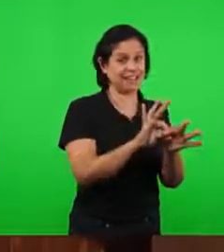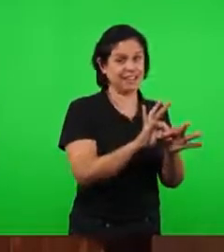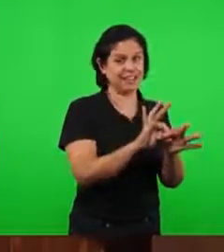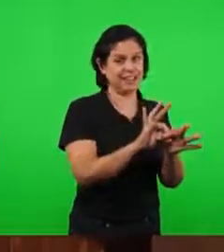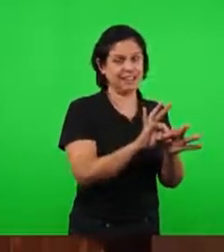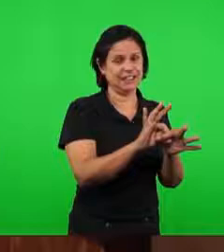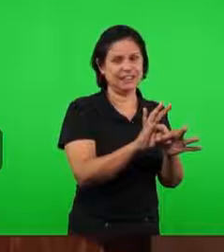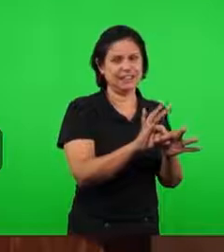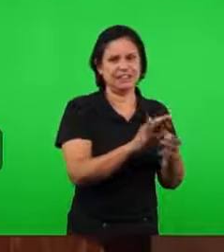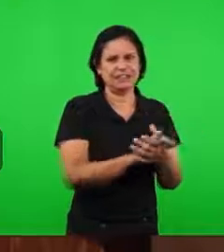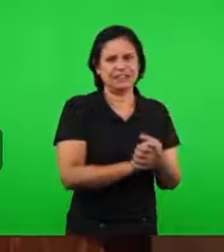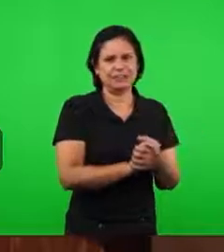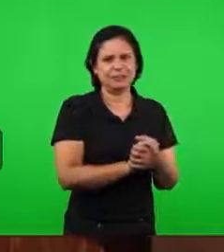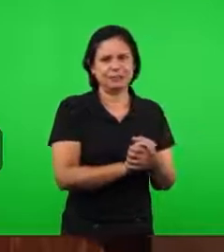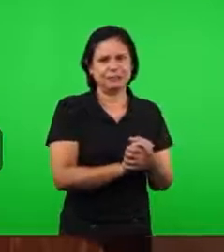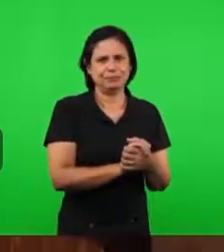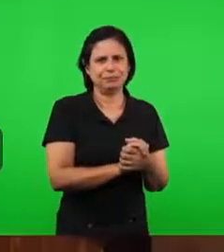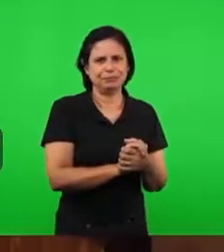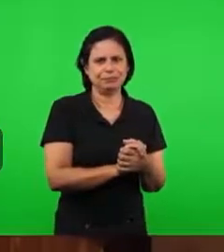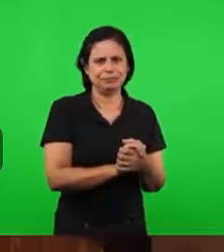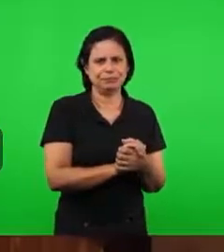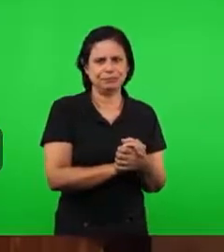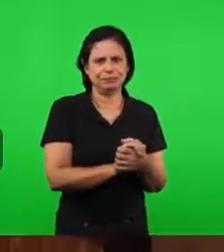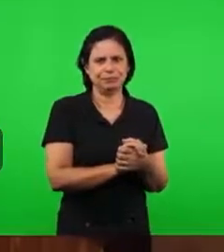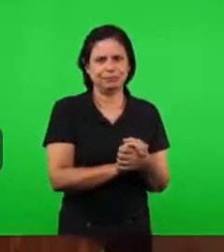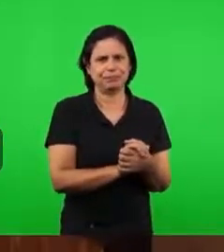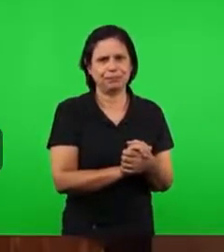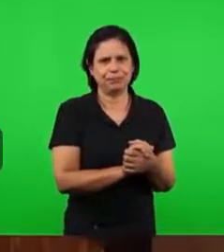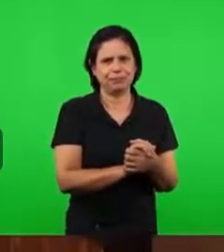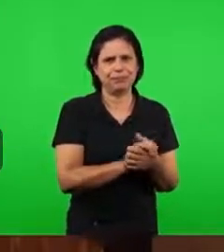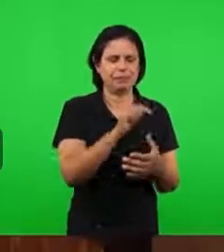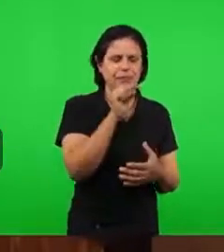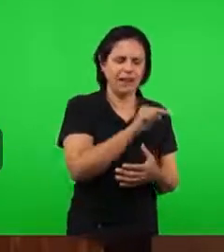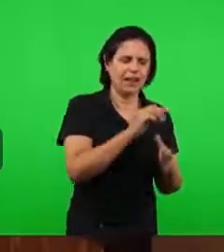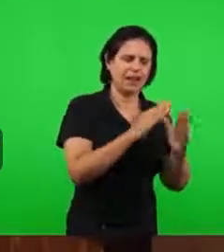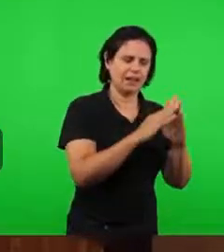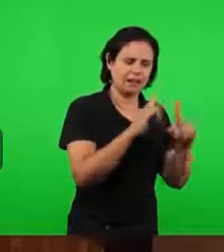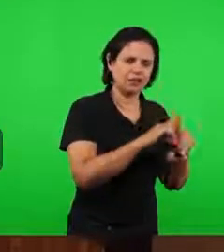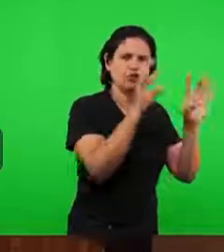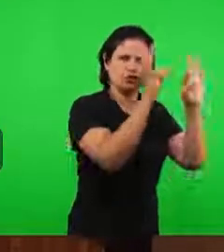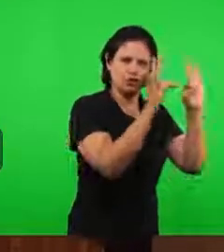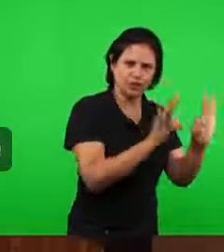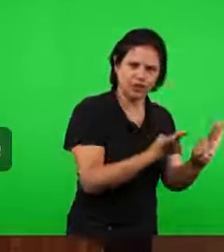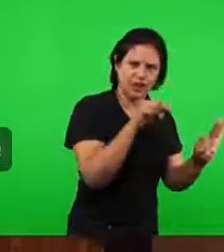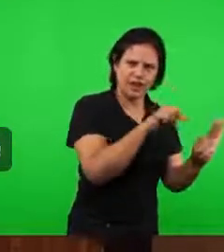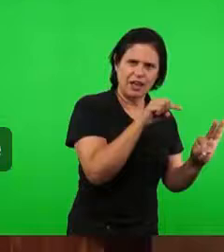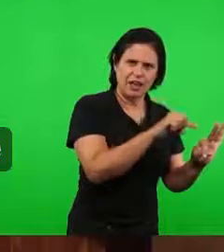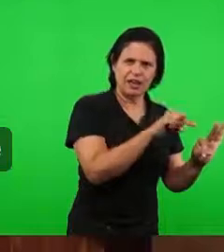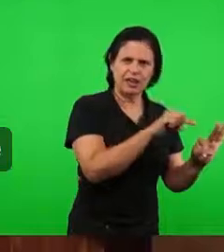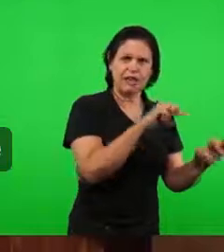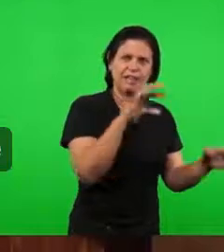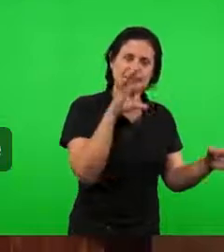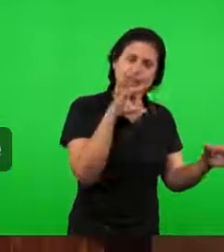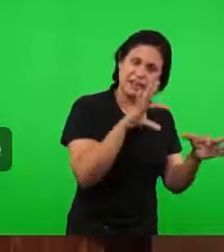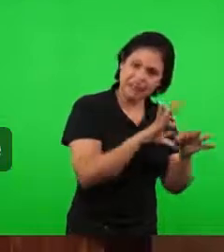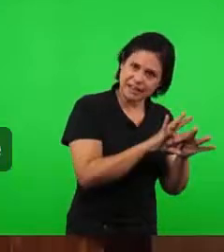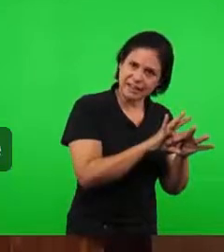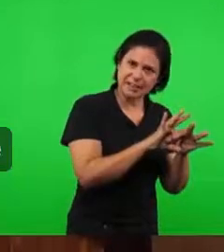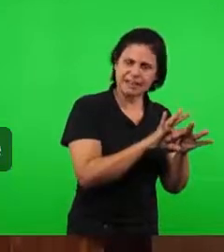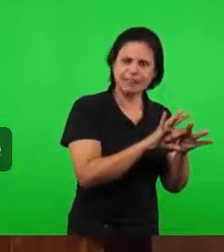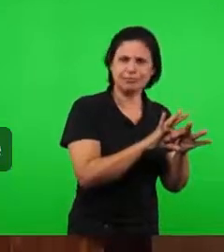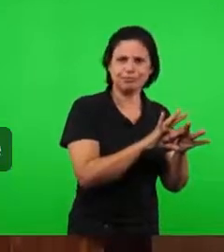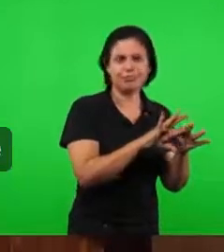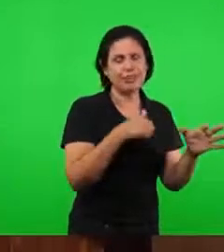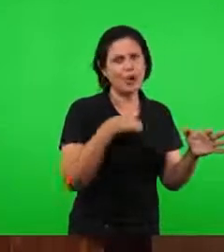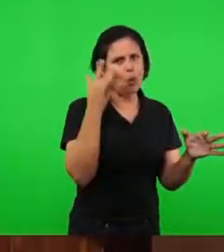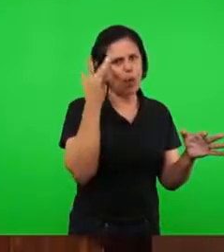deve ter uma participação mais aprimorada, mais aprofundada, que aliás eu devo deixar